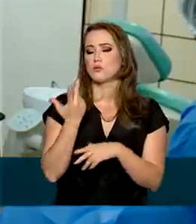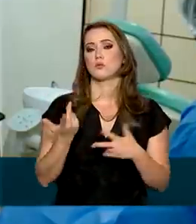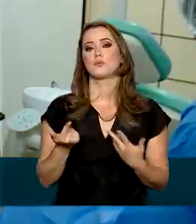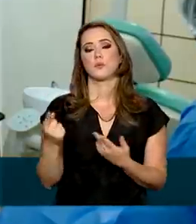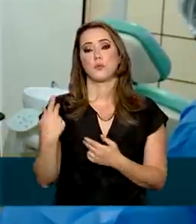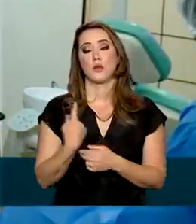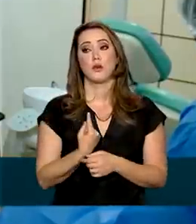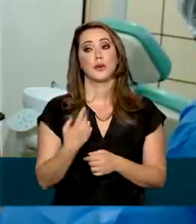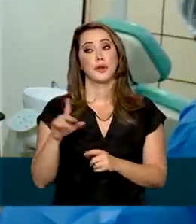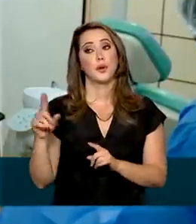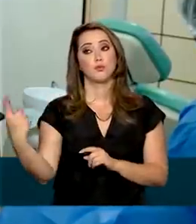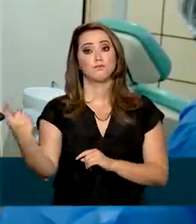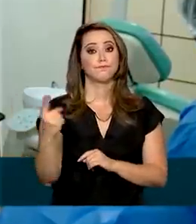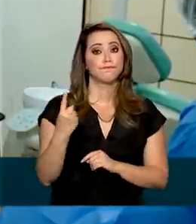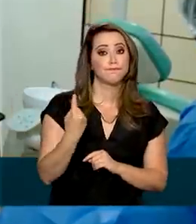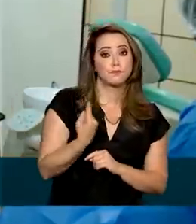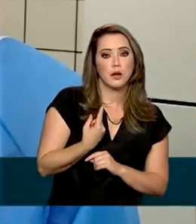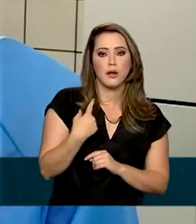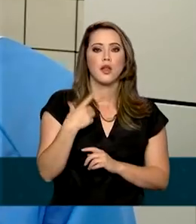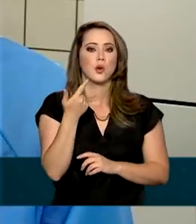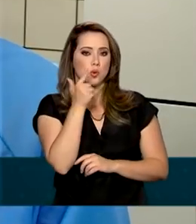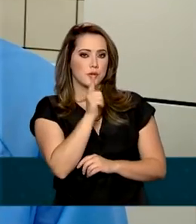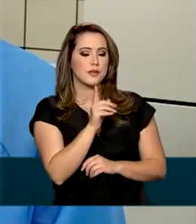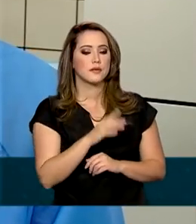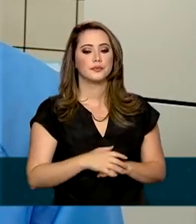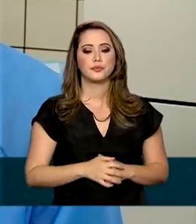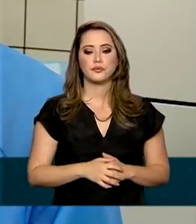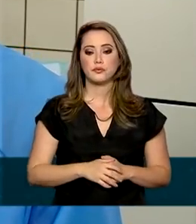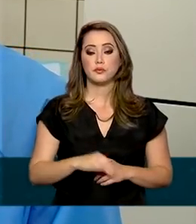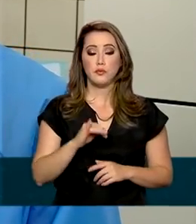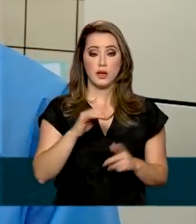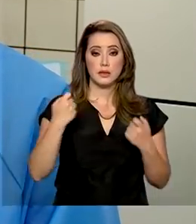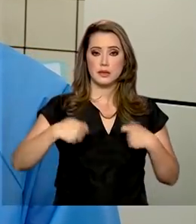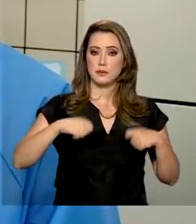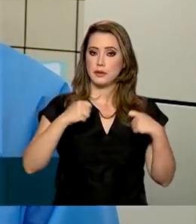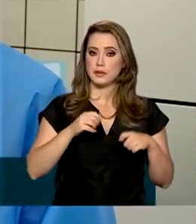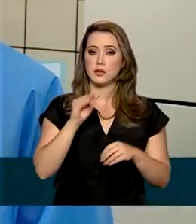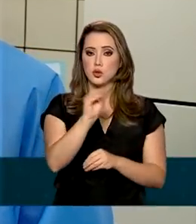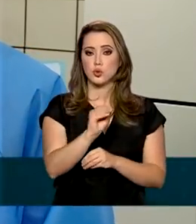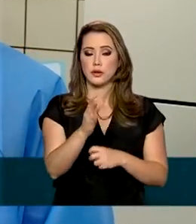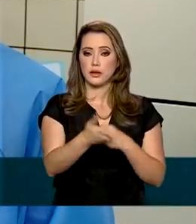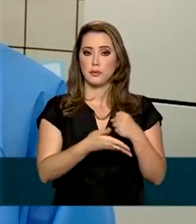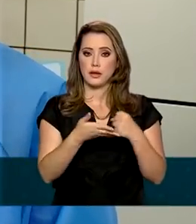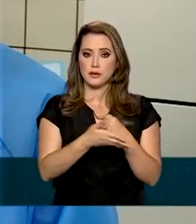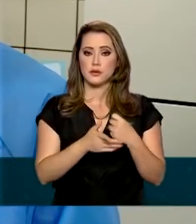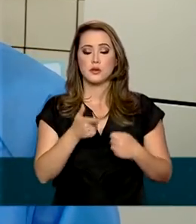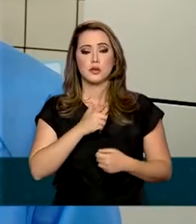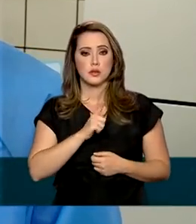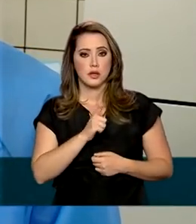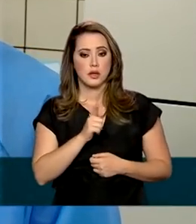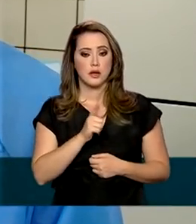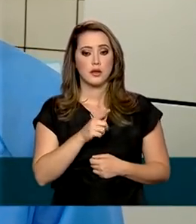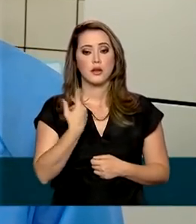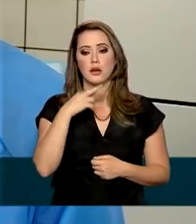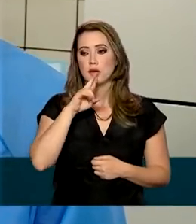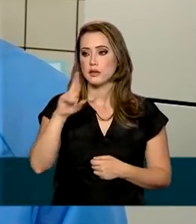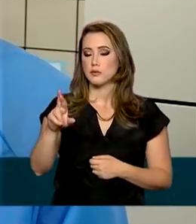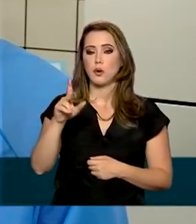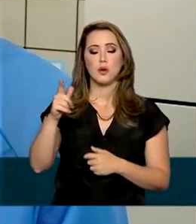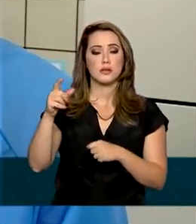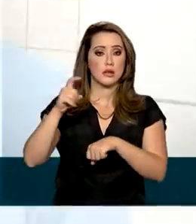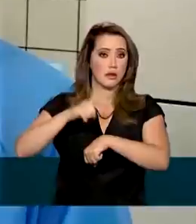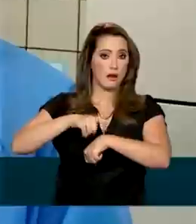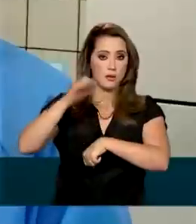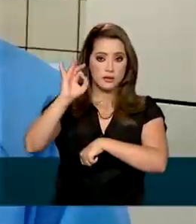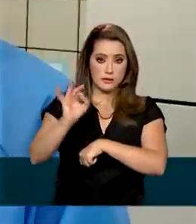E eu vim verificar e consegui. Quem tem necessidade de atendimento básico tem o seu atendimento solucionado no posto